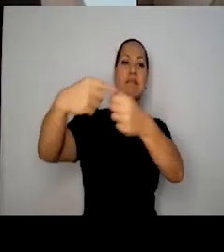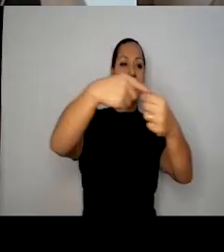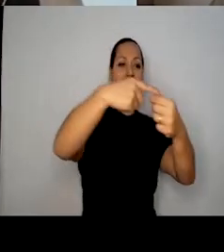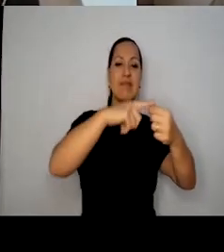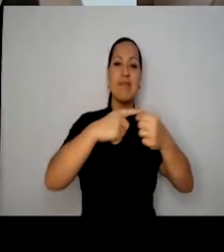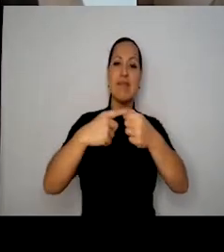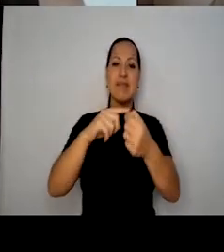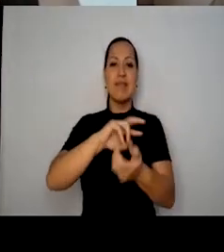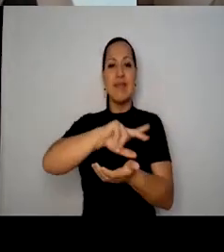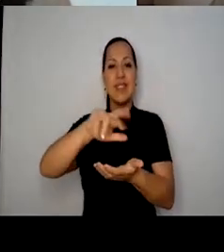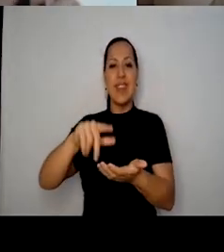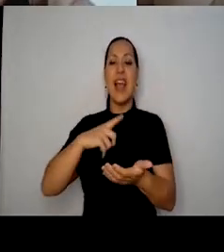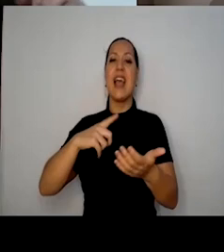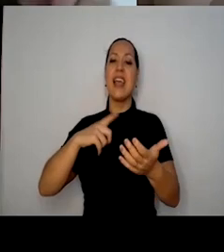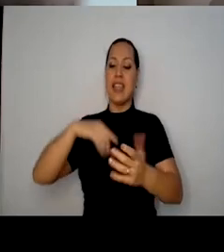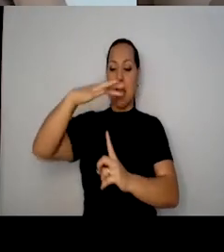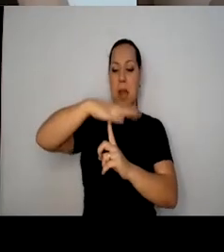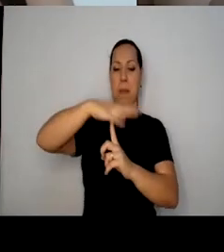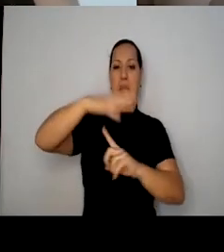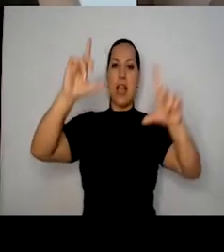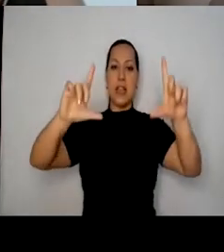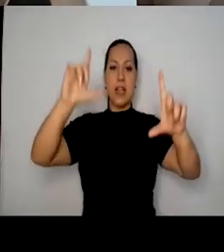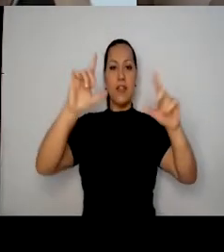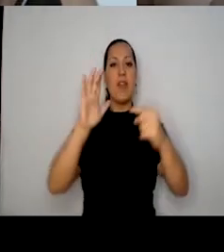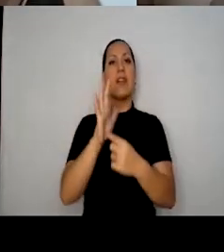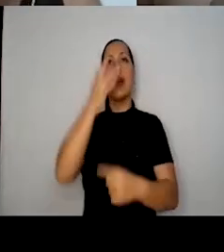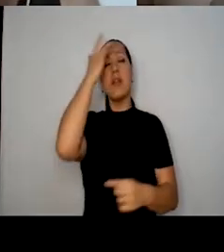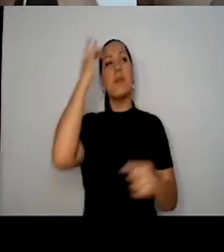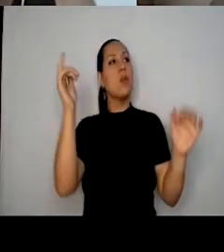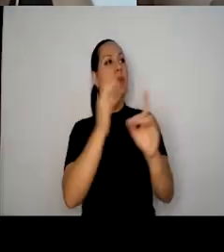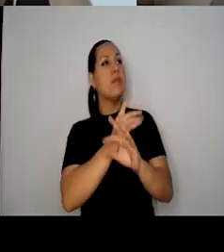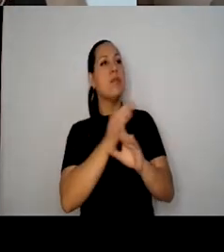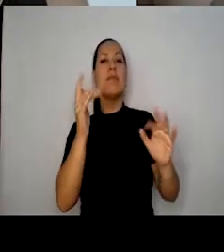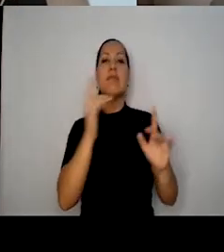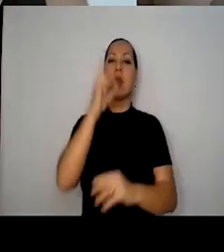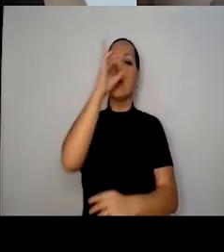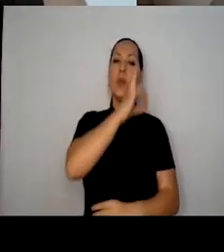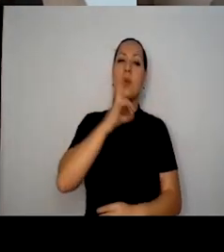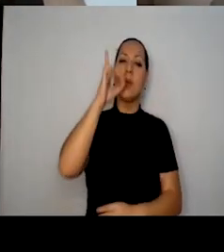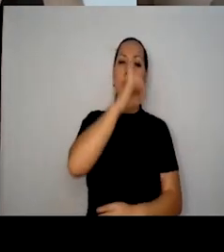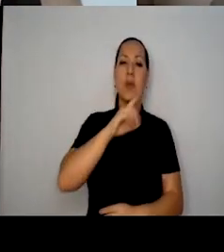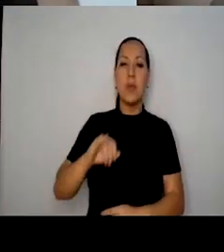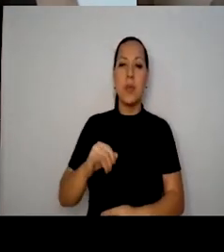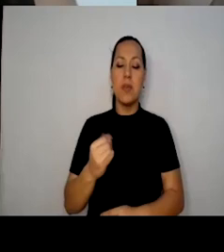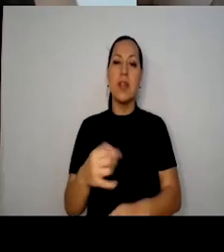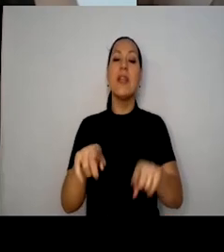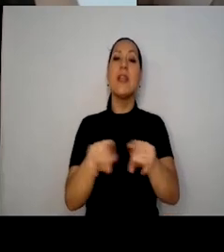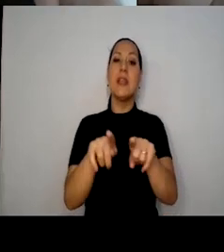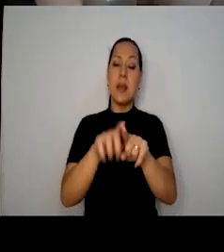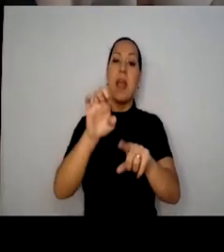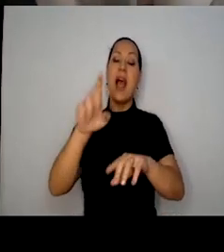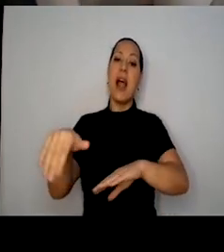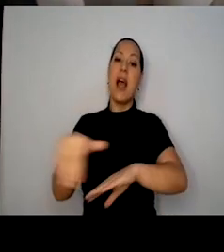tem uma televisão na praça, que as pessoas circulam por um lado e para o outro, num domingo, ela também é a rua